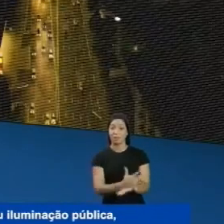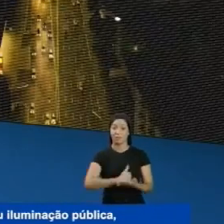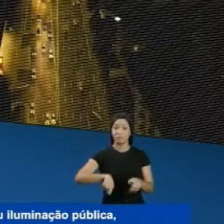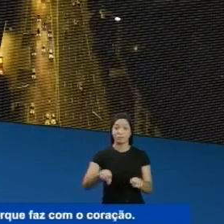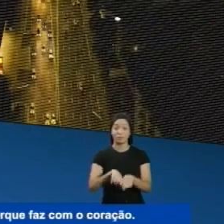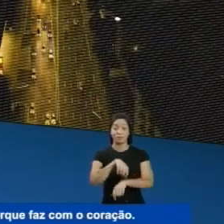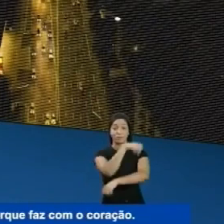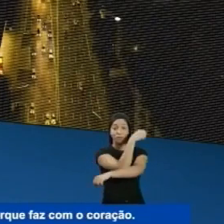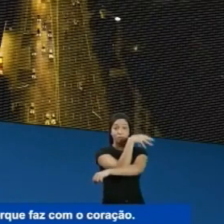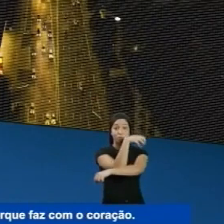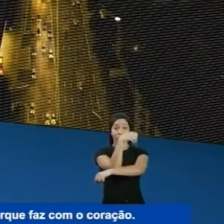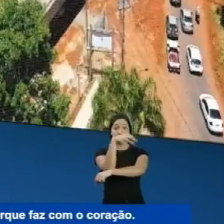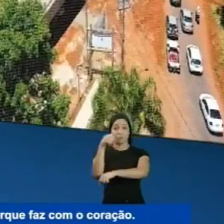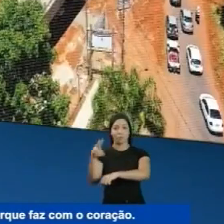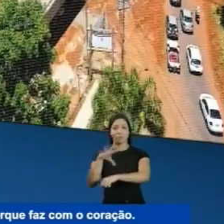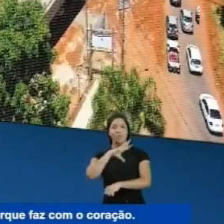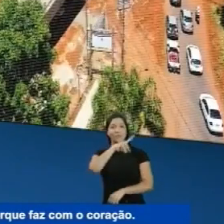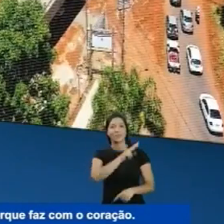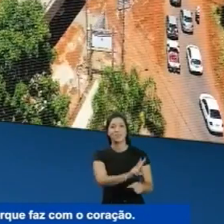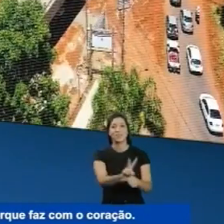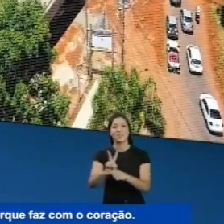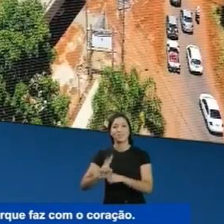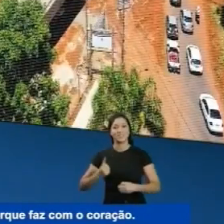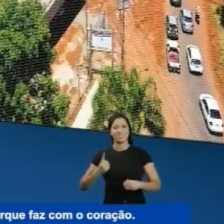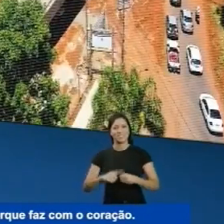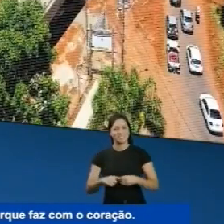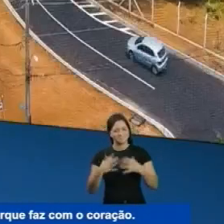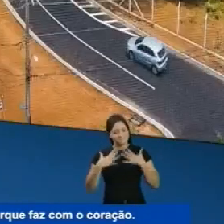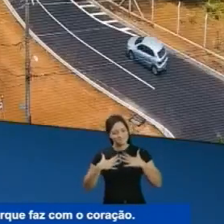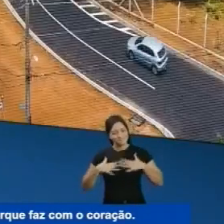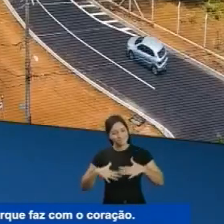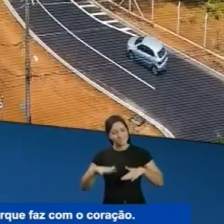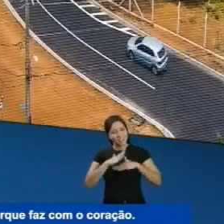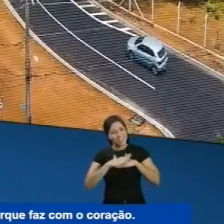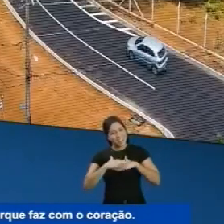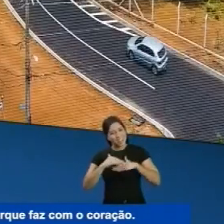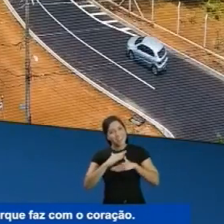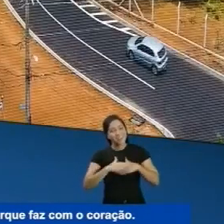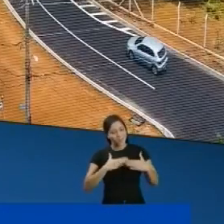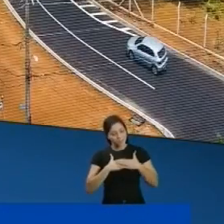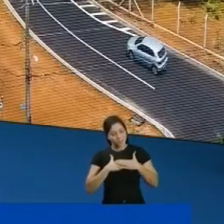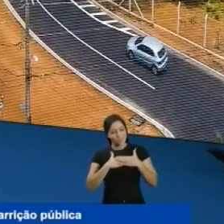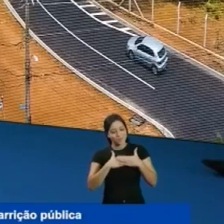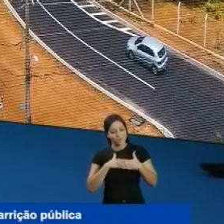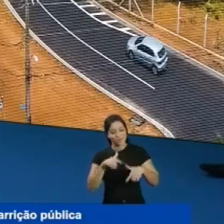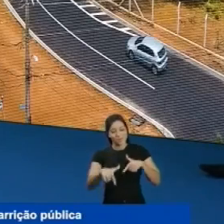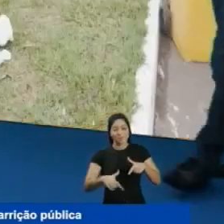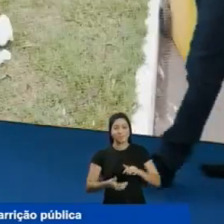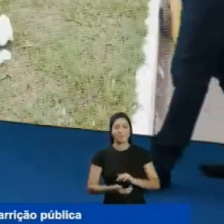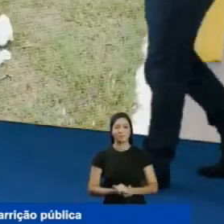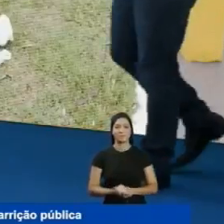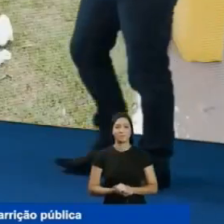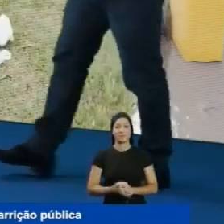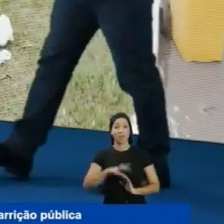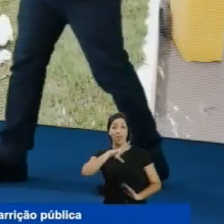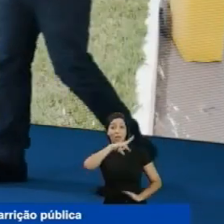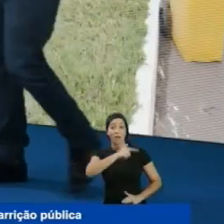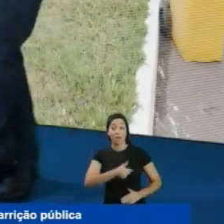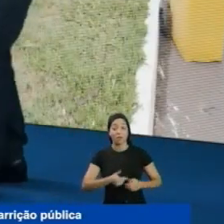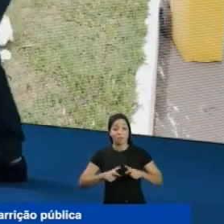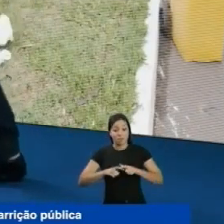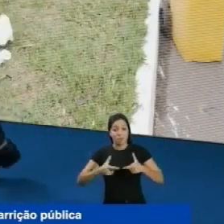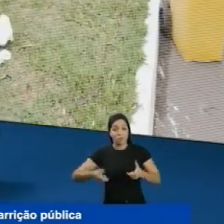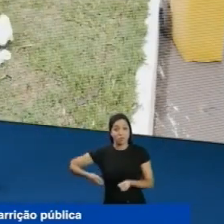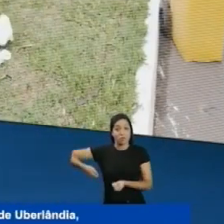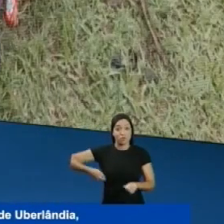iluminação pública Odelmo cuida da cidade com capricho, porque faz com coração Odelmo ampliou o serviço